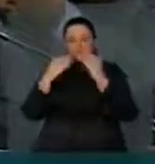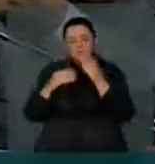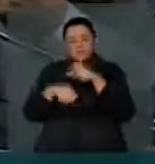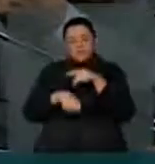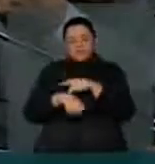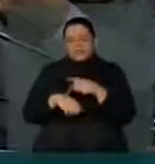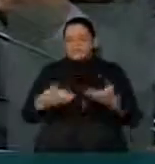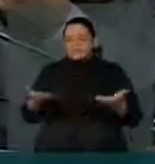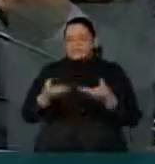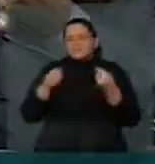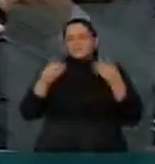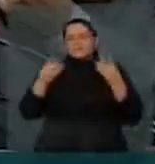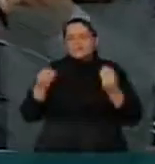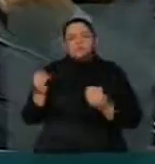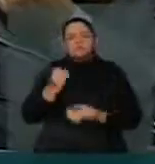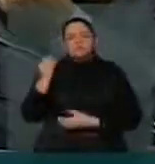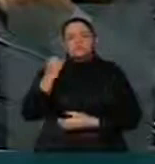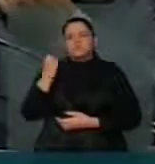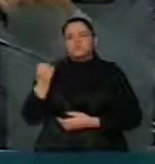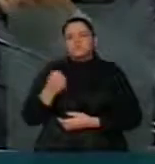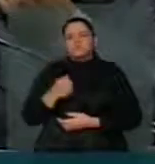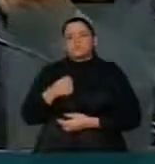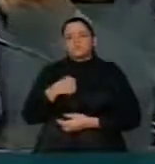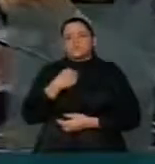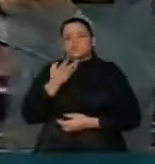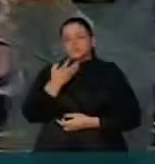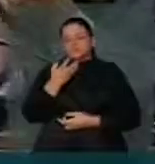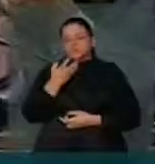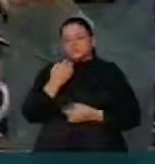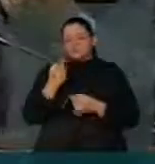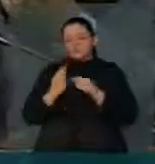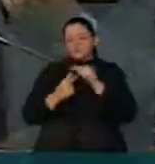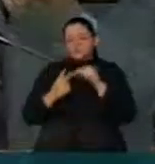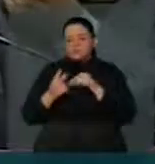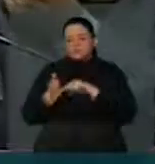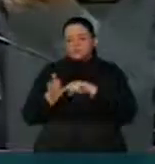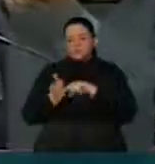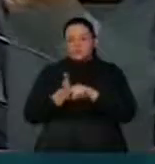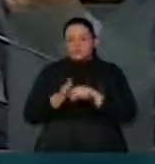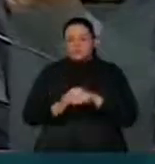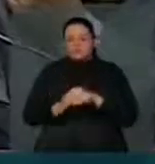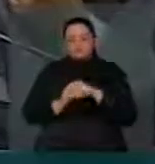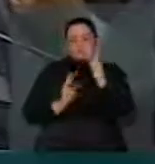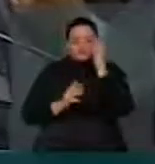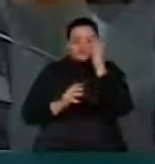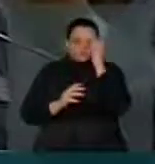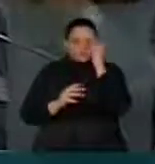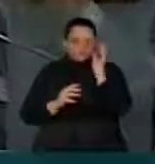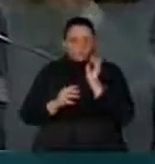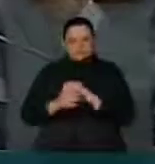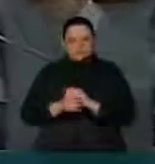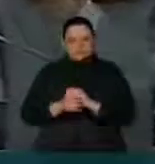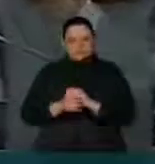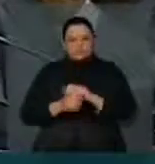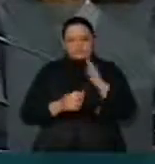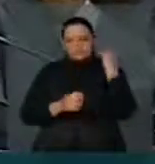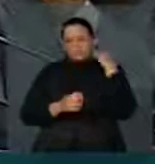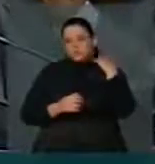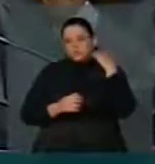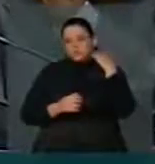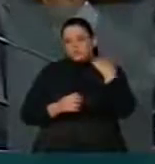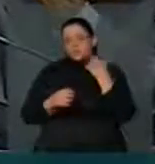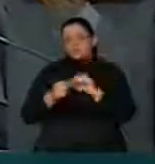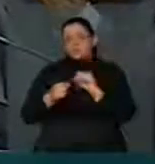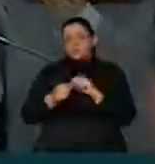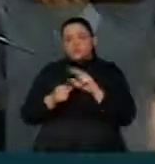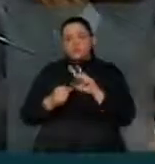questões a eu gostaria de dirigir a V. Exª, a V. Exª. Primeira, óbvio que quando o banco se dispõe a realizar,